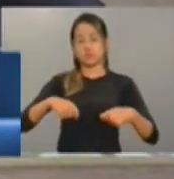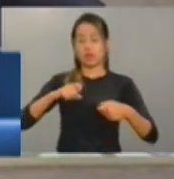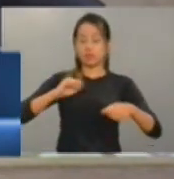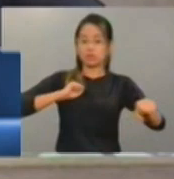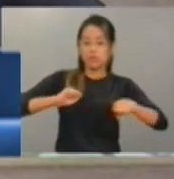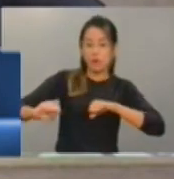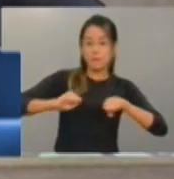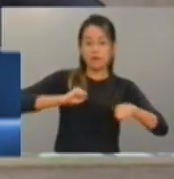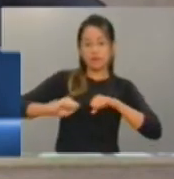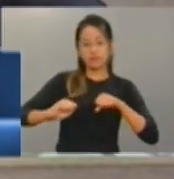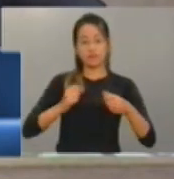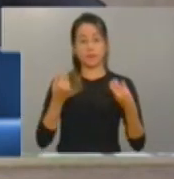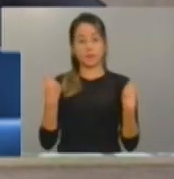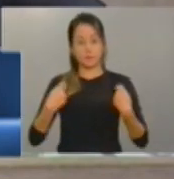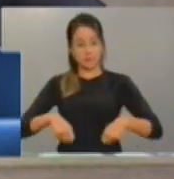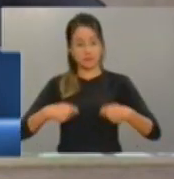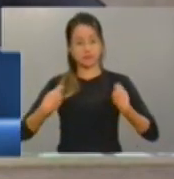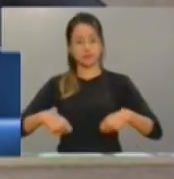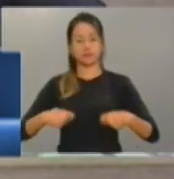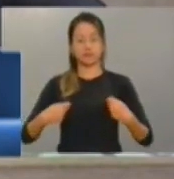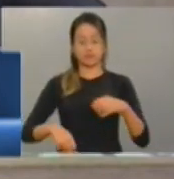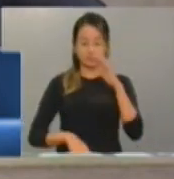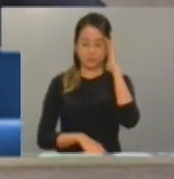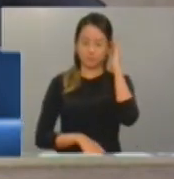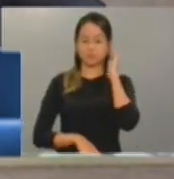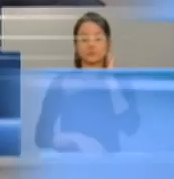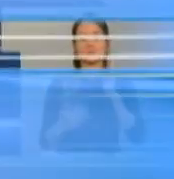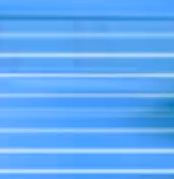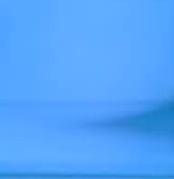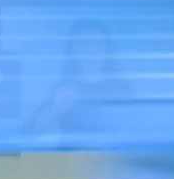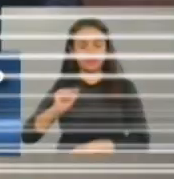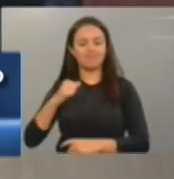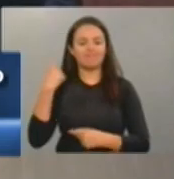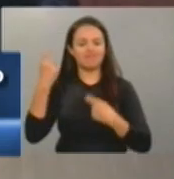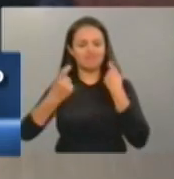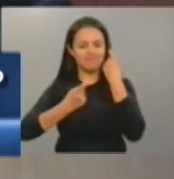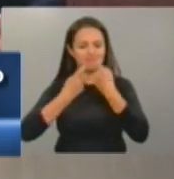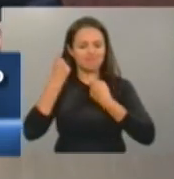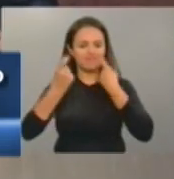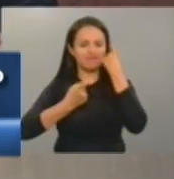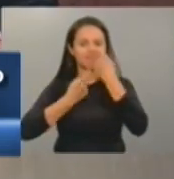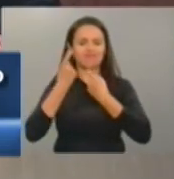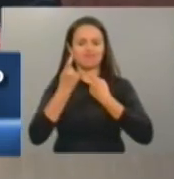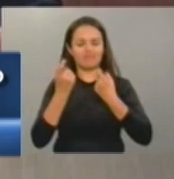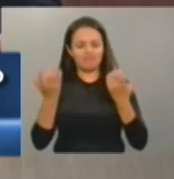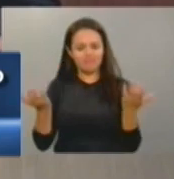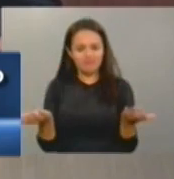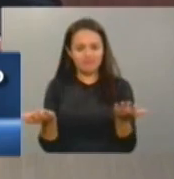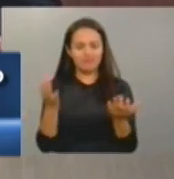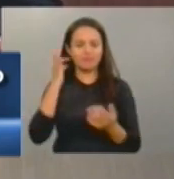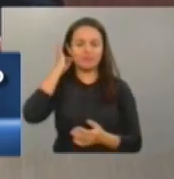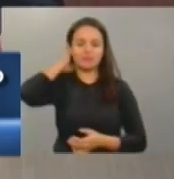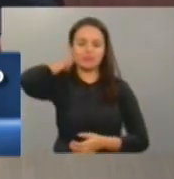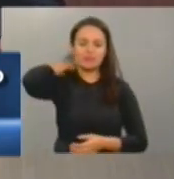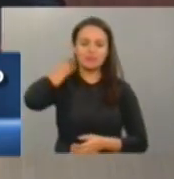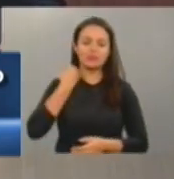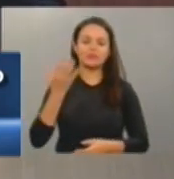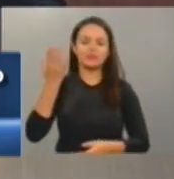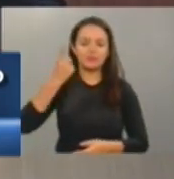a maior brevidade e, obviamente, com a importância que esse tema requer. Com todas as dificuldades que nós enfrentamos atualmente,